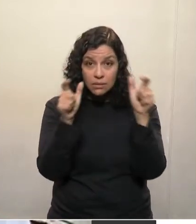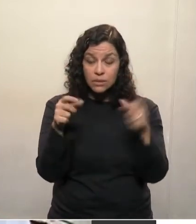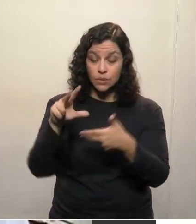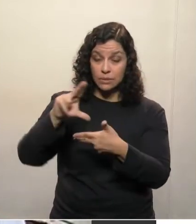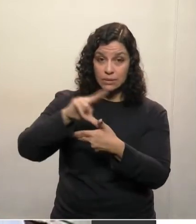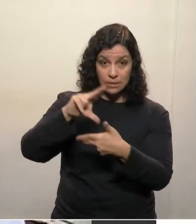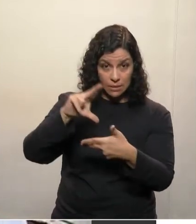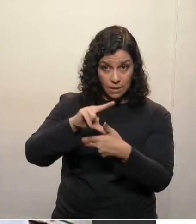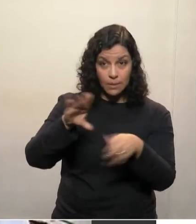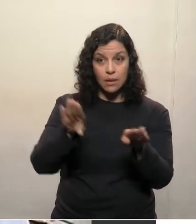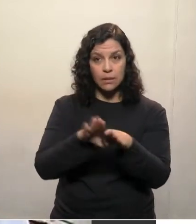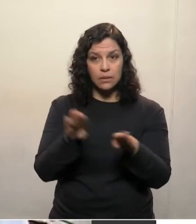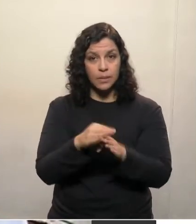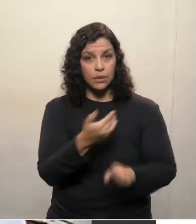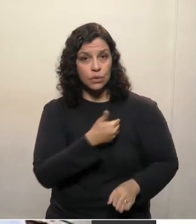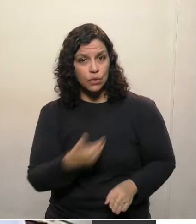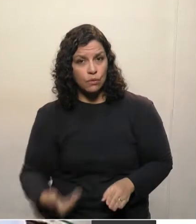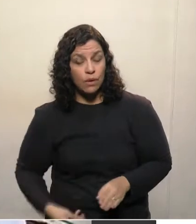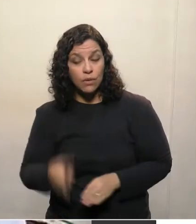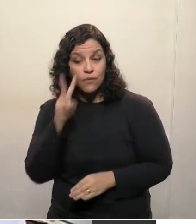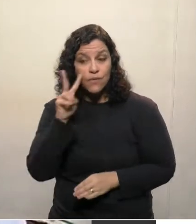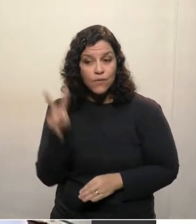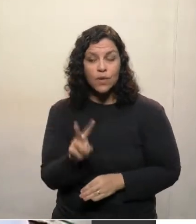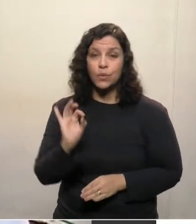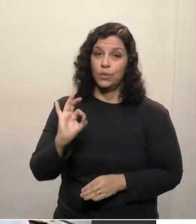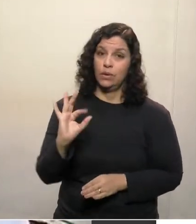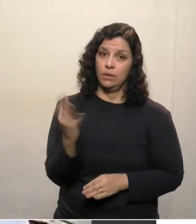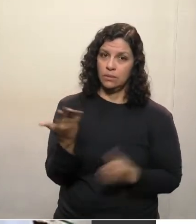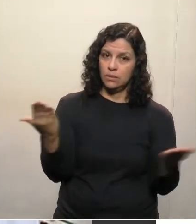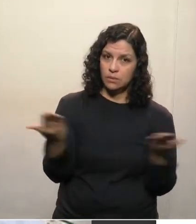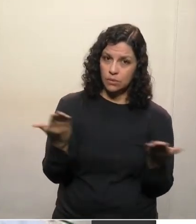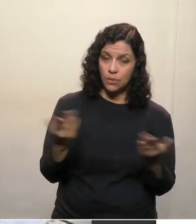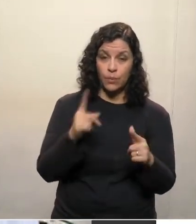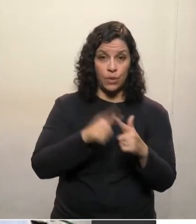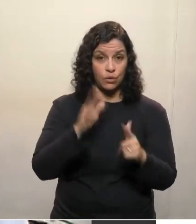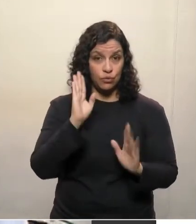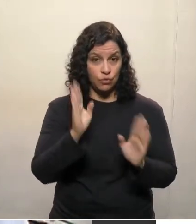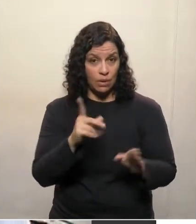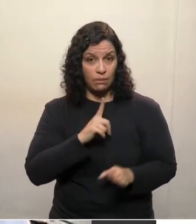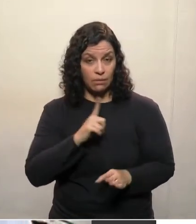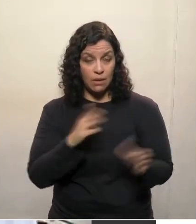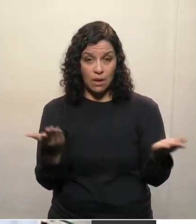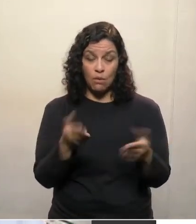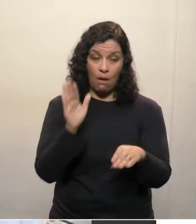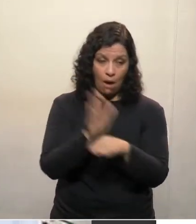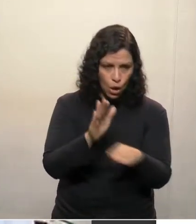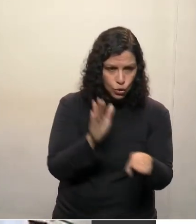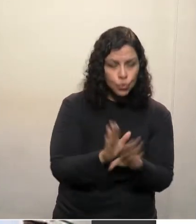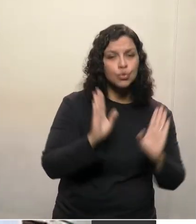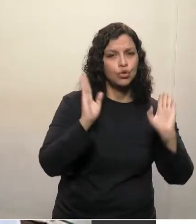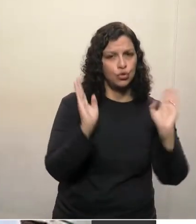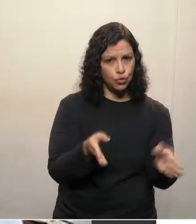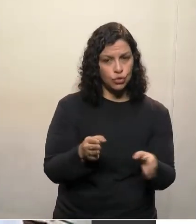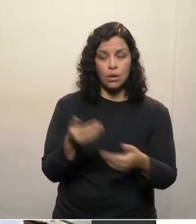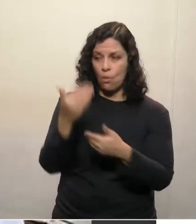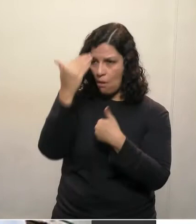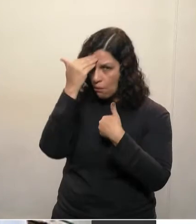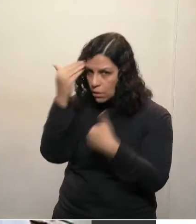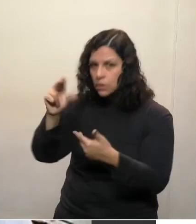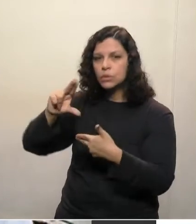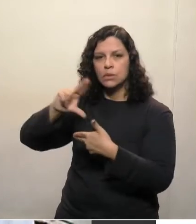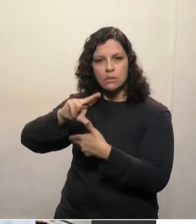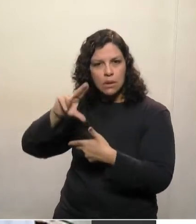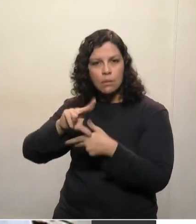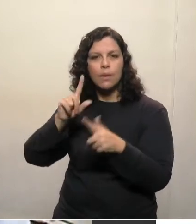Sanepar, do governo, para que pudesse verificar a situação, já está colaborando muito, e eu agradeço a Sanepar por isso,